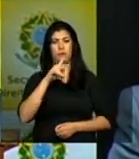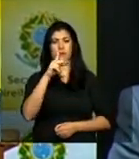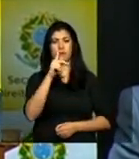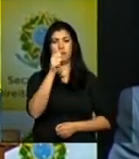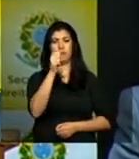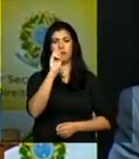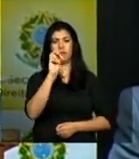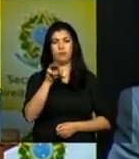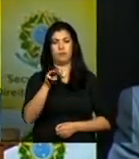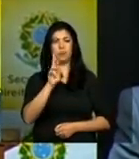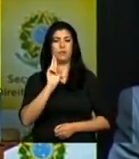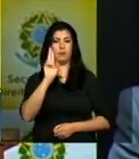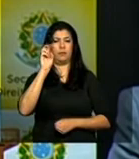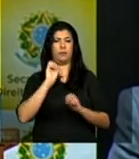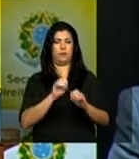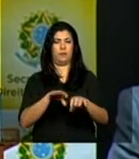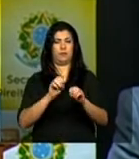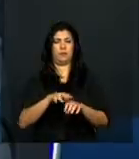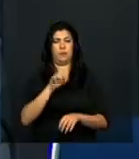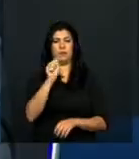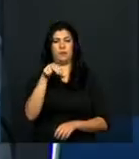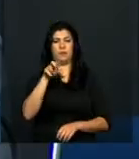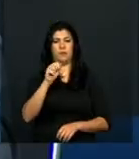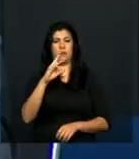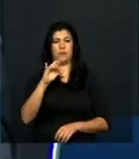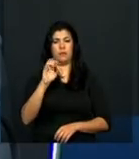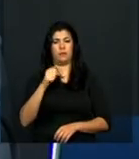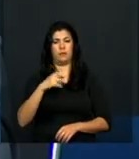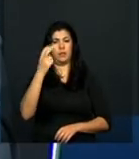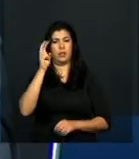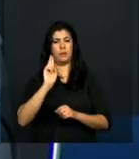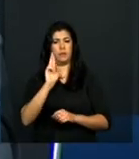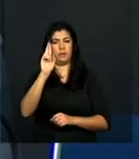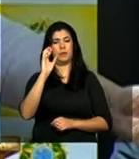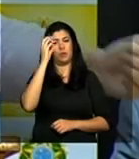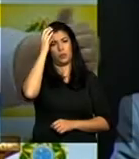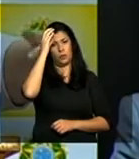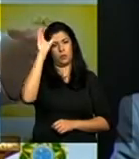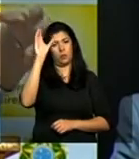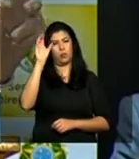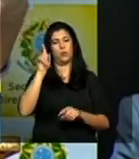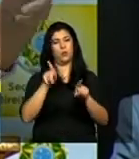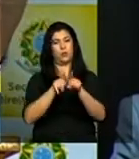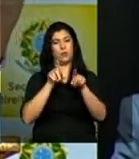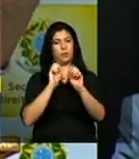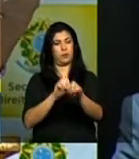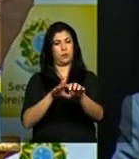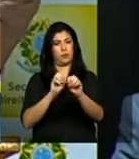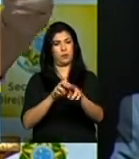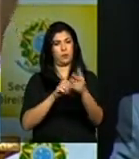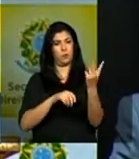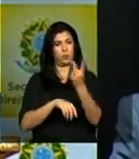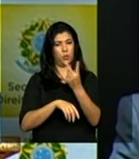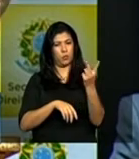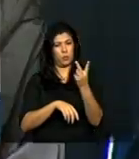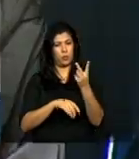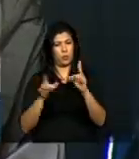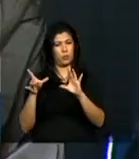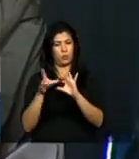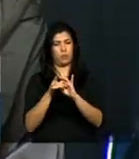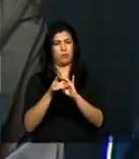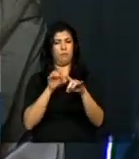da educação a Ana Cristina da cultura e educação e cultura é a forma mais